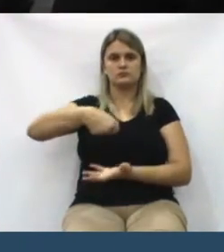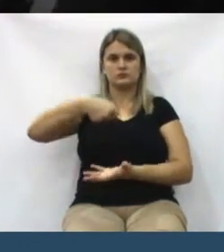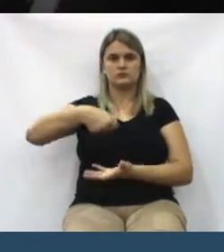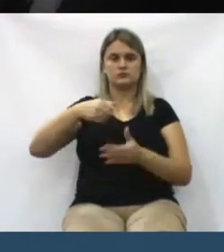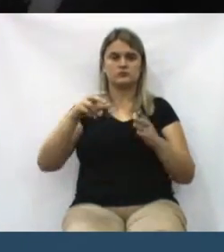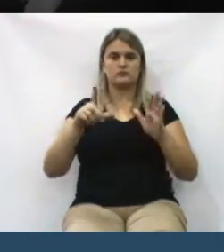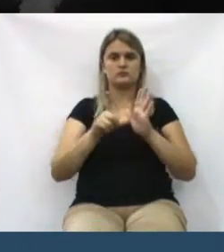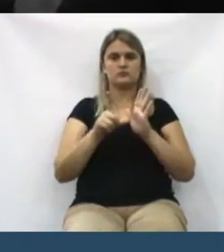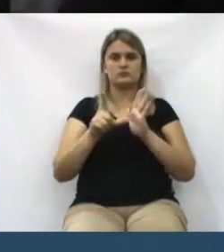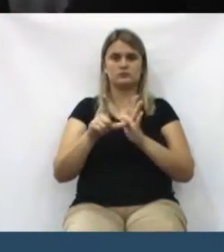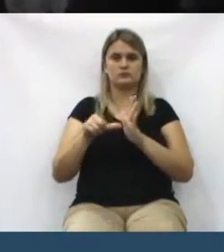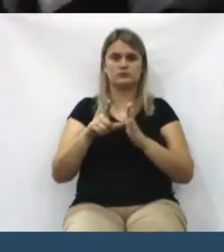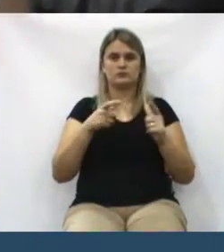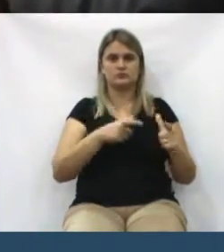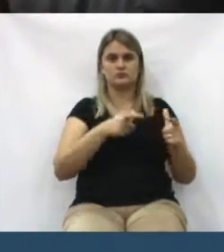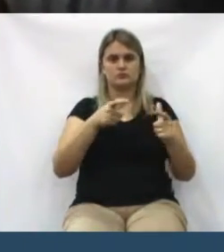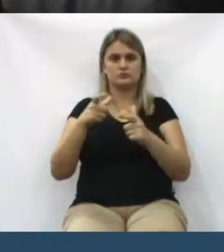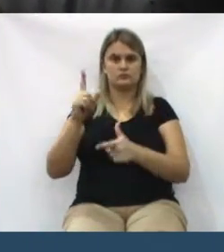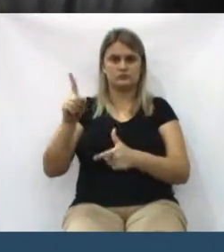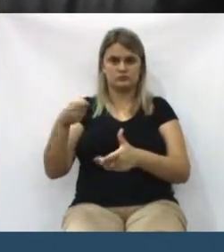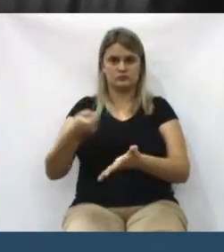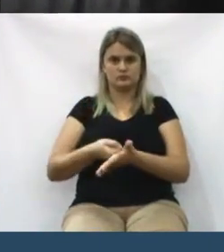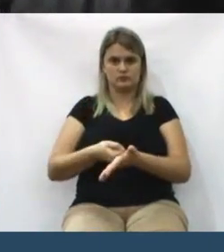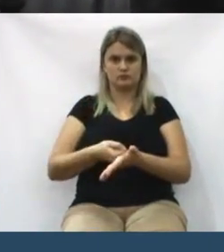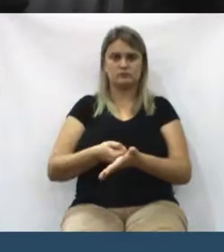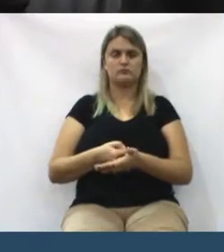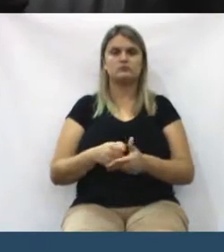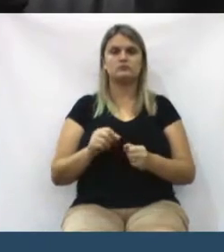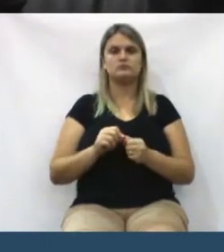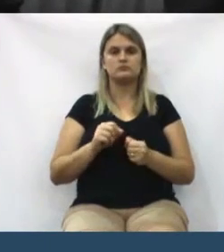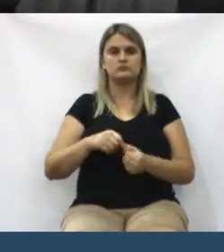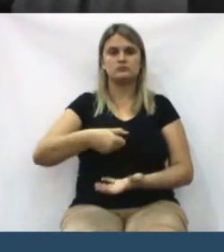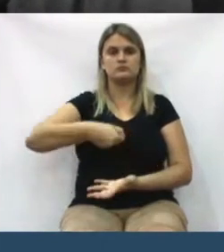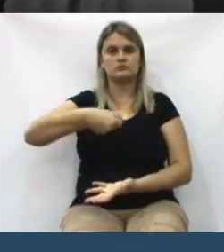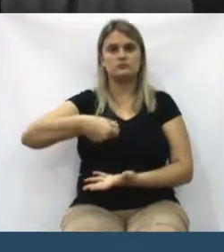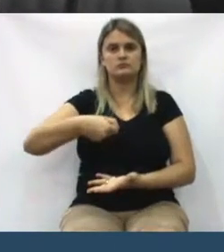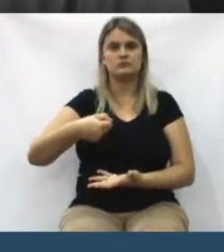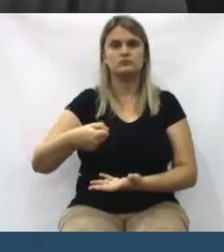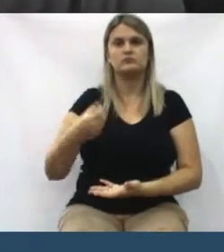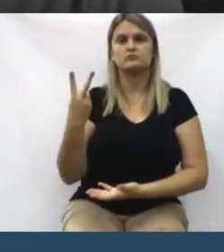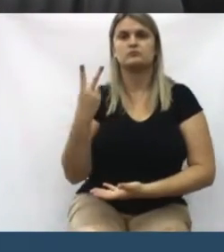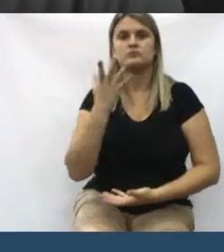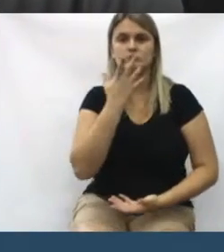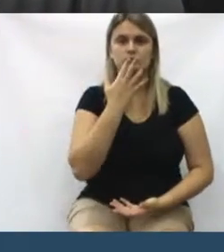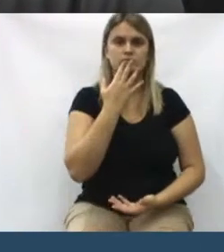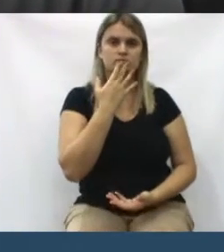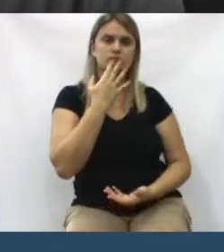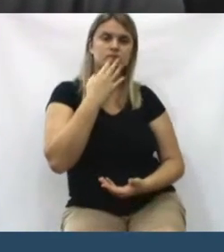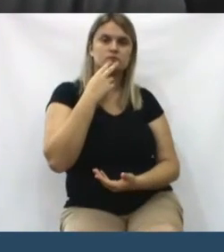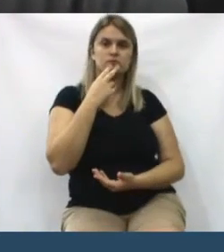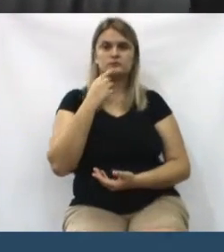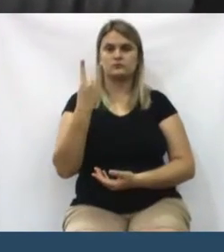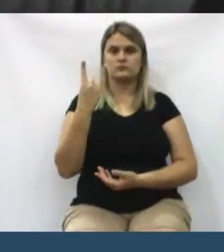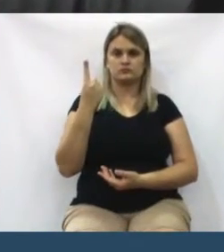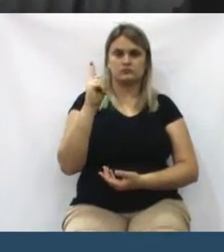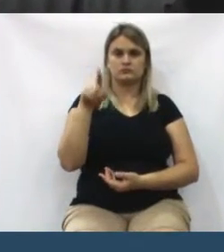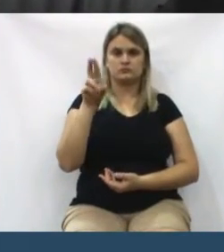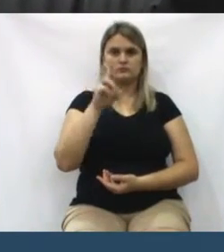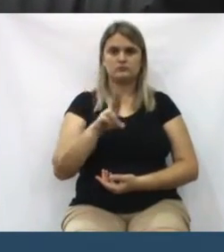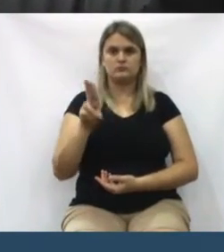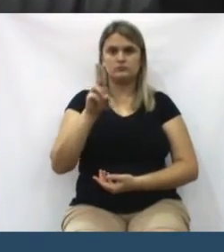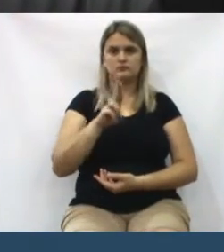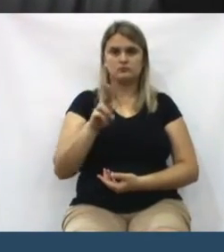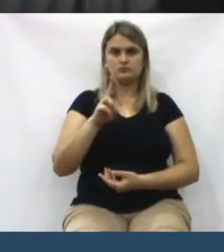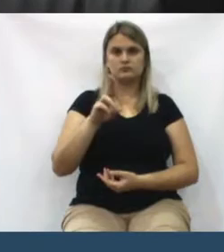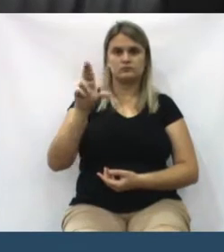locais serem obrigados a oferecerem sacolas em duas cores, uma que será utilizada para o lixo